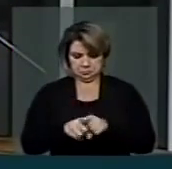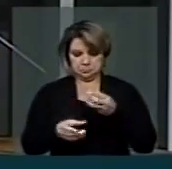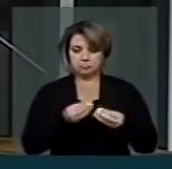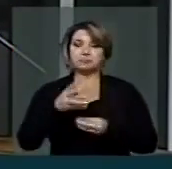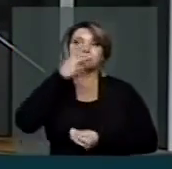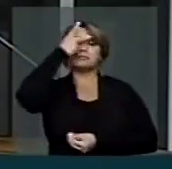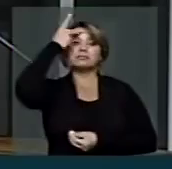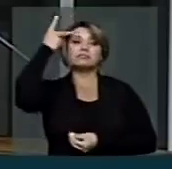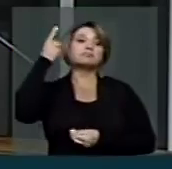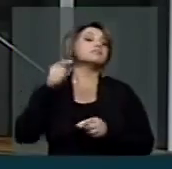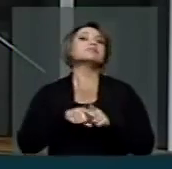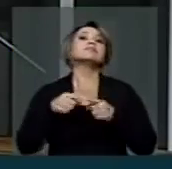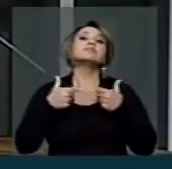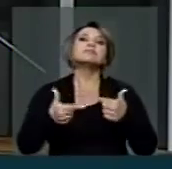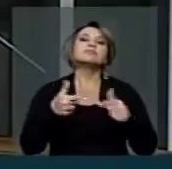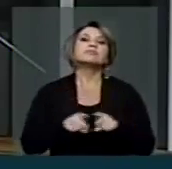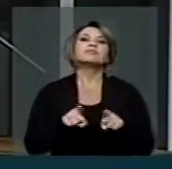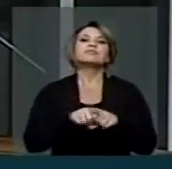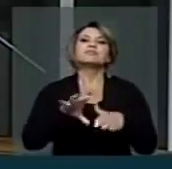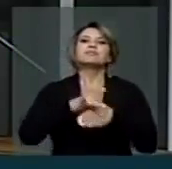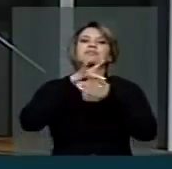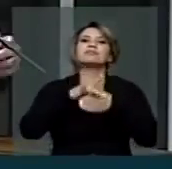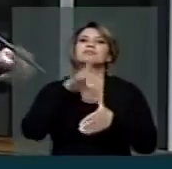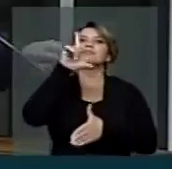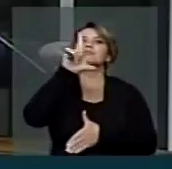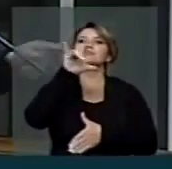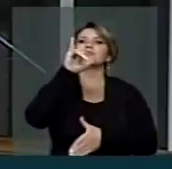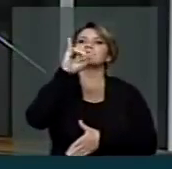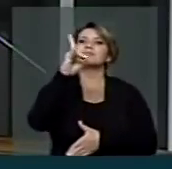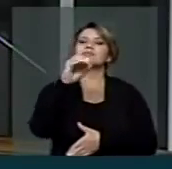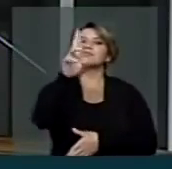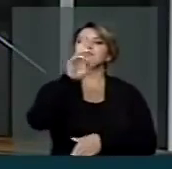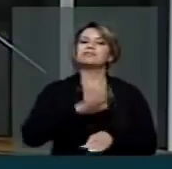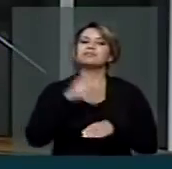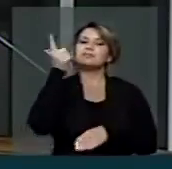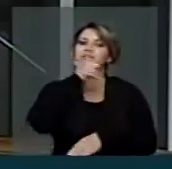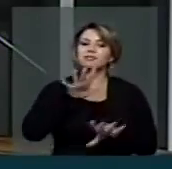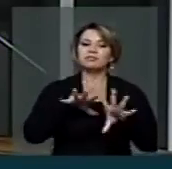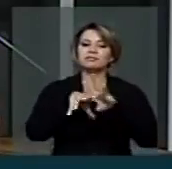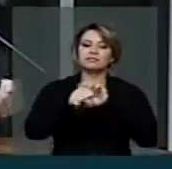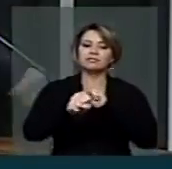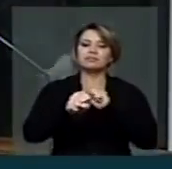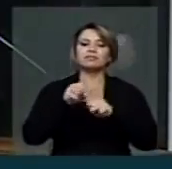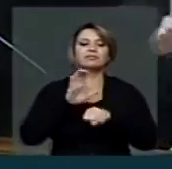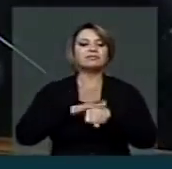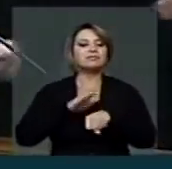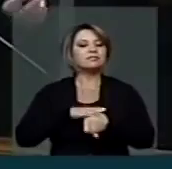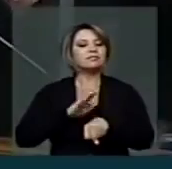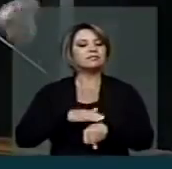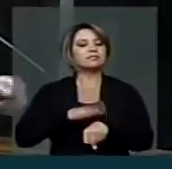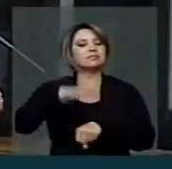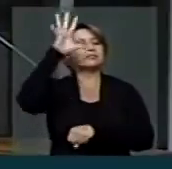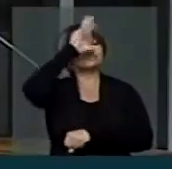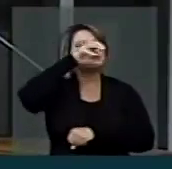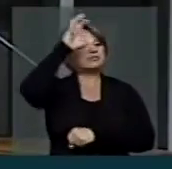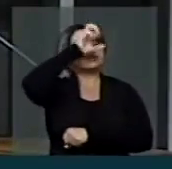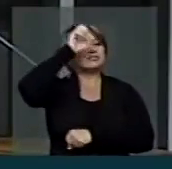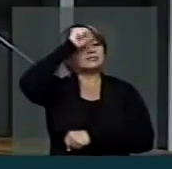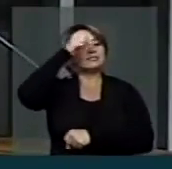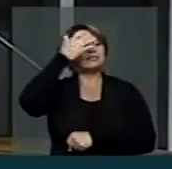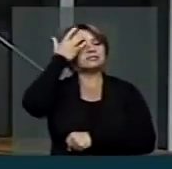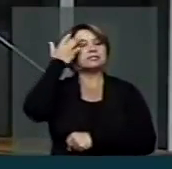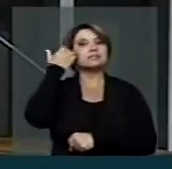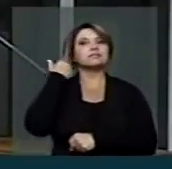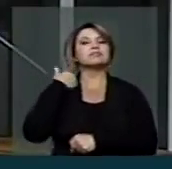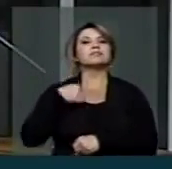que as pessoas possam ter oportunidade, de, através deste momento importante que passam dentro da Universidade Federal, porque elas são alunos